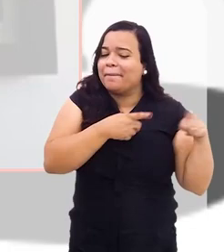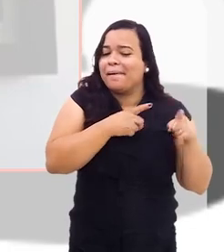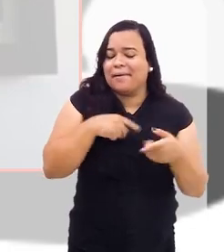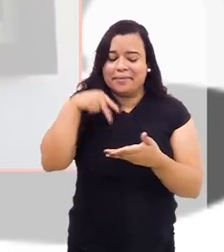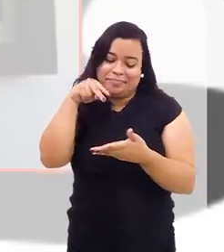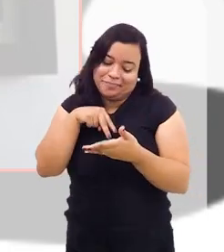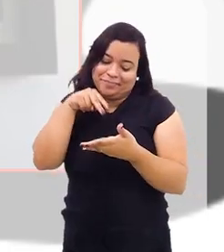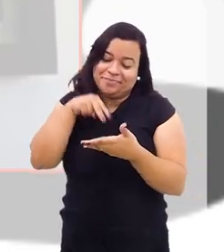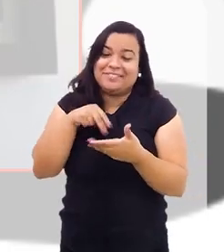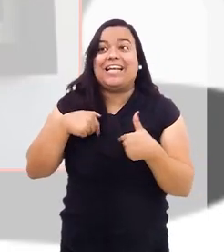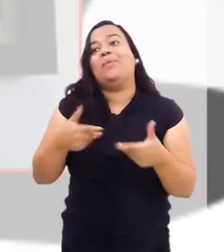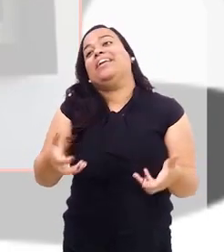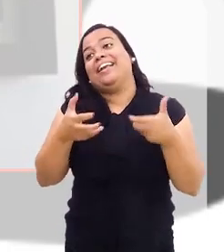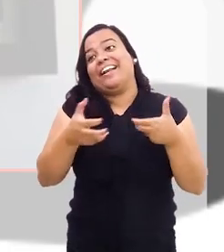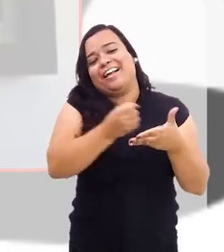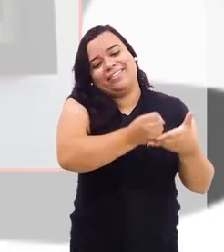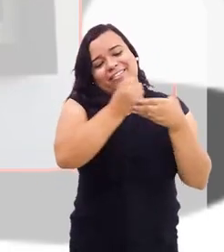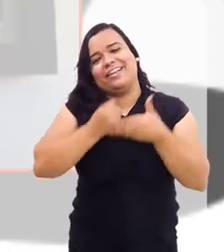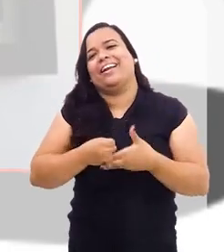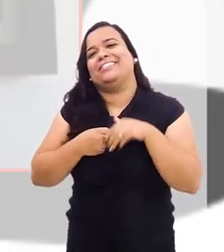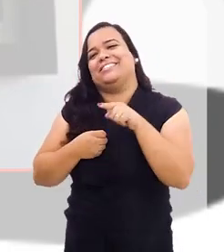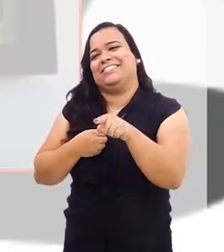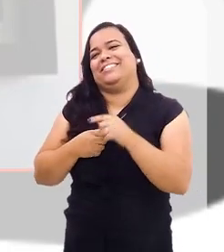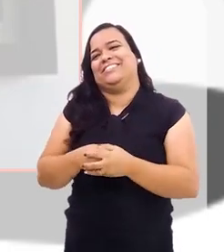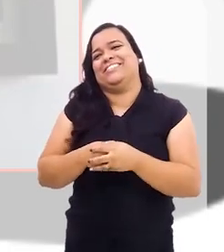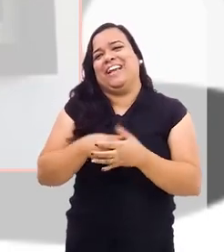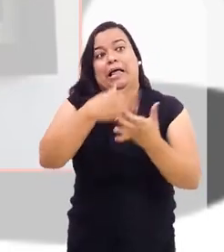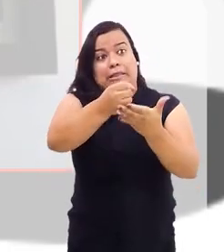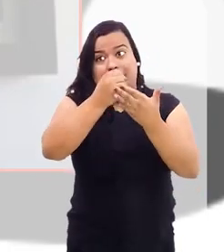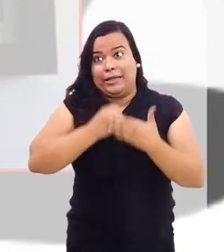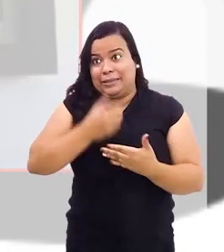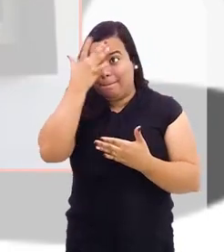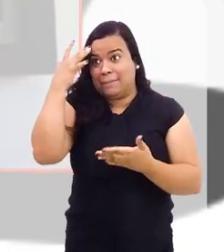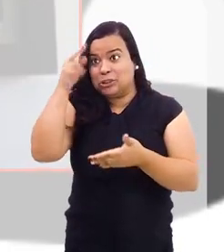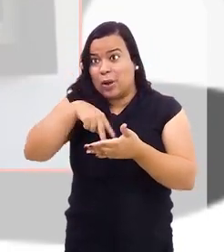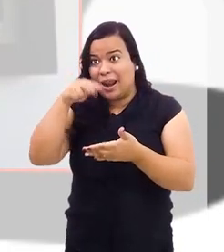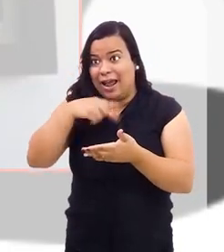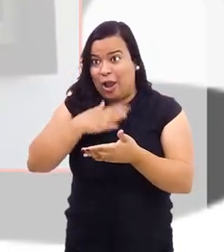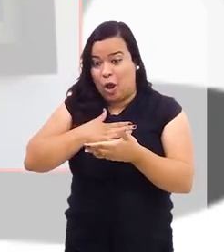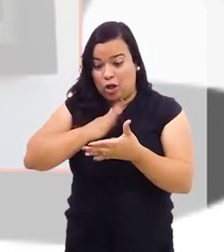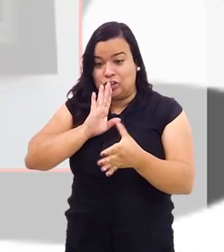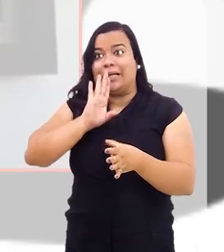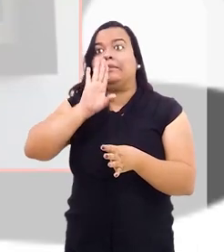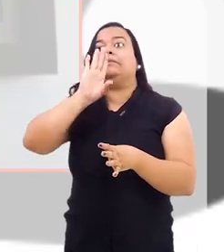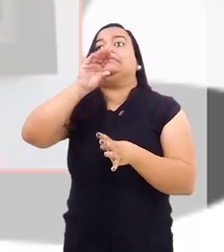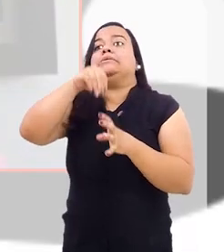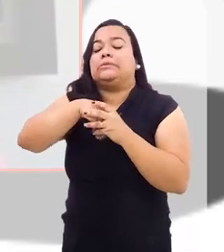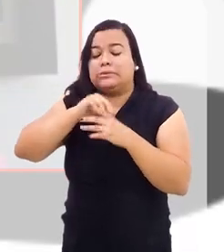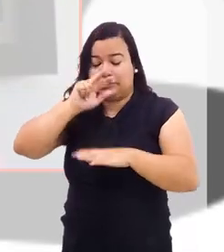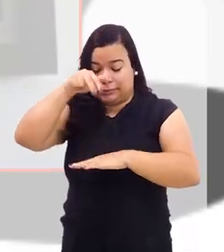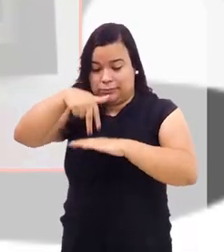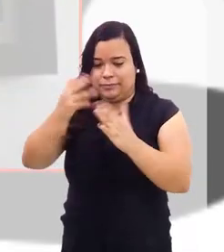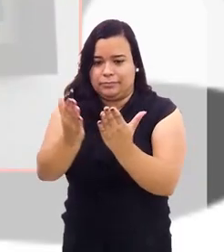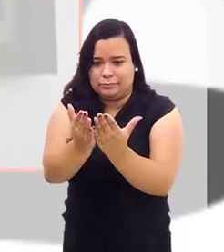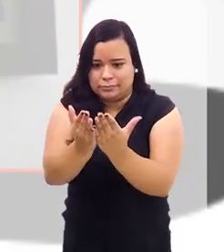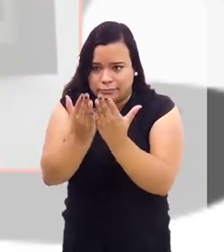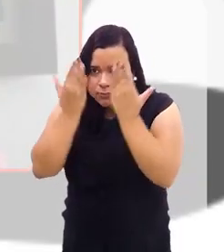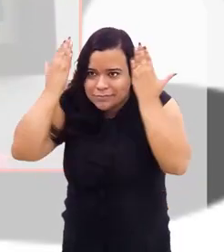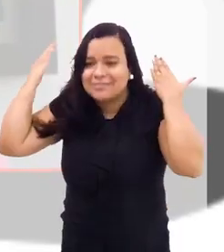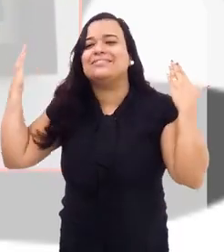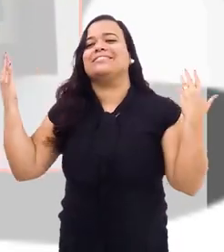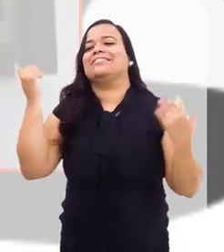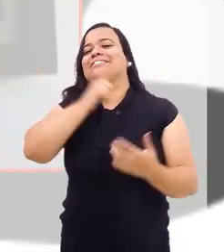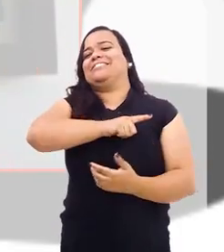esse universo, trazer o leitor para dentro do livro, né? E foi assim que a gente finalizou essa